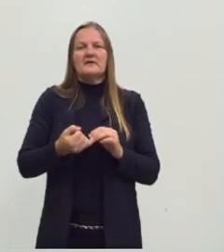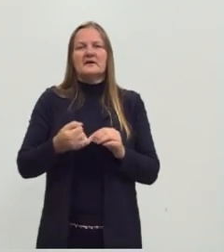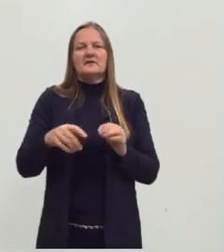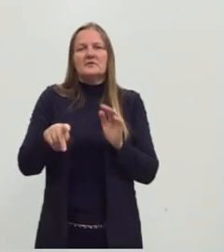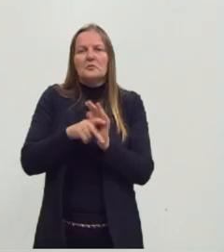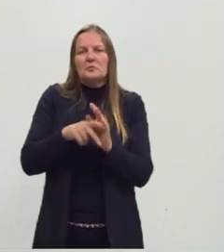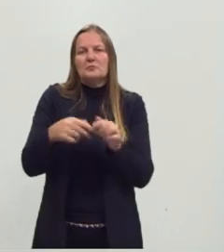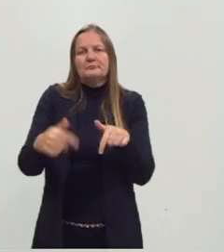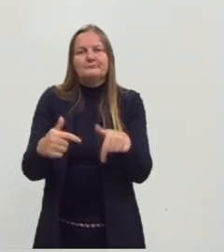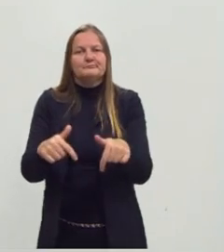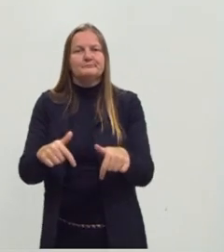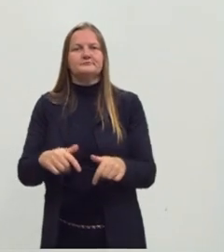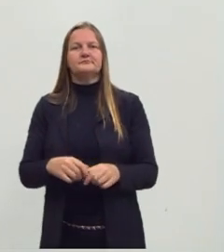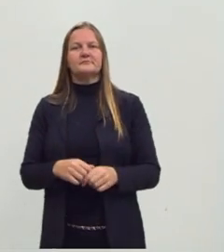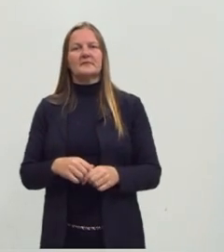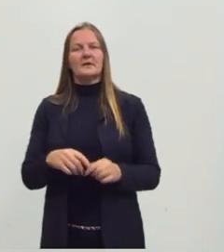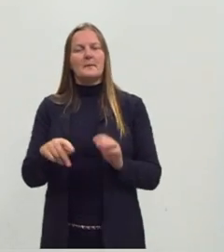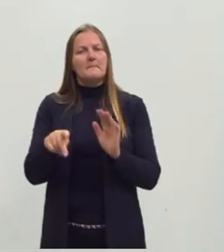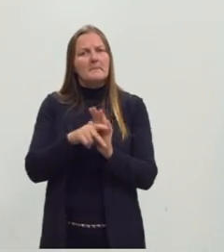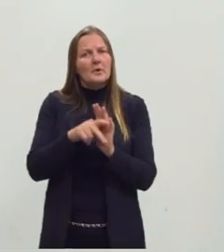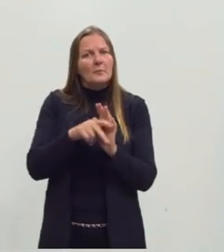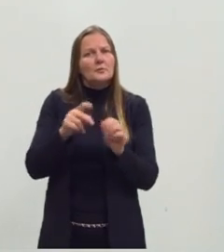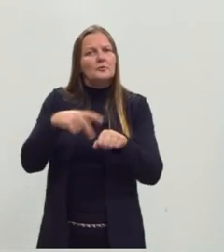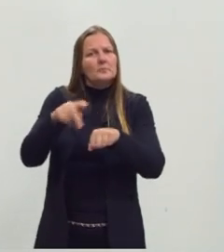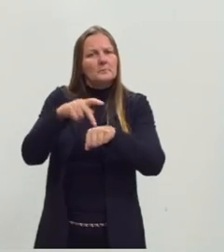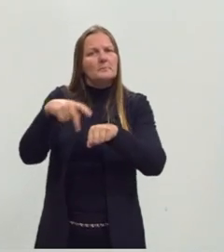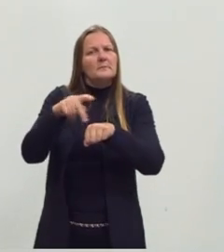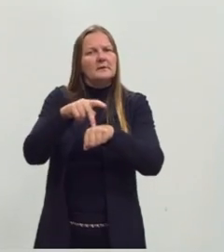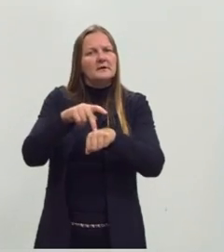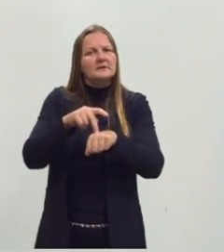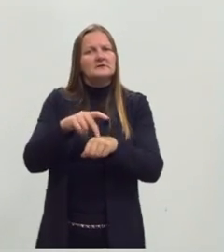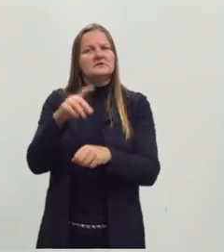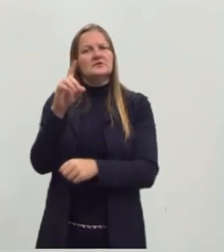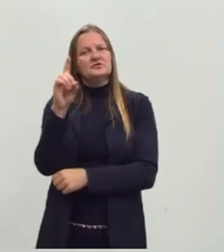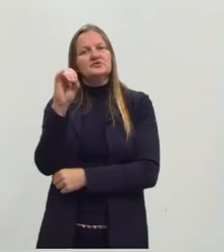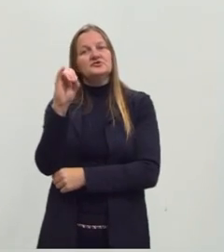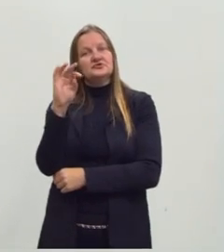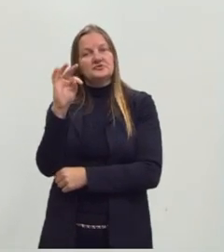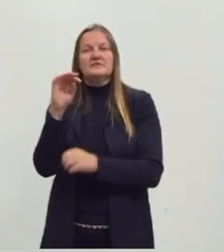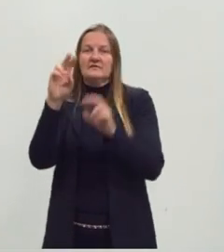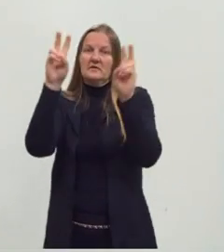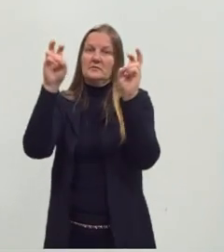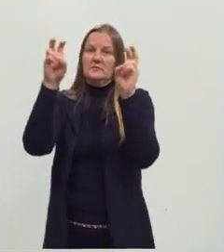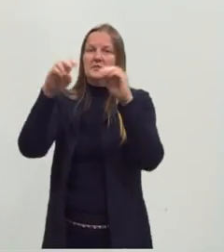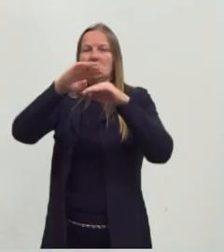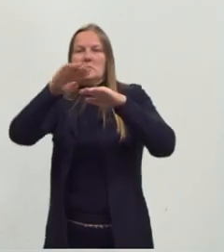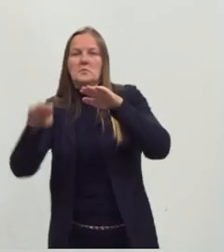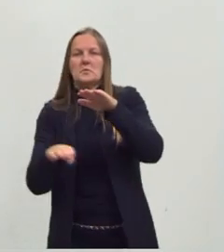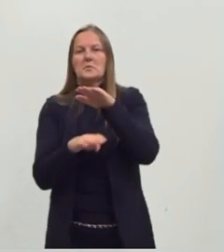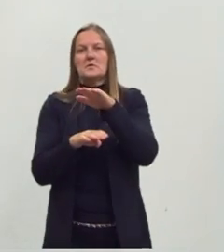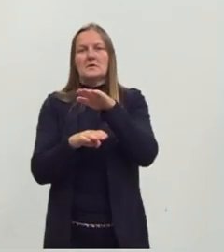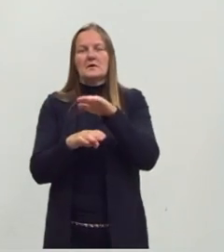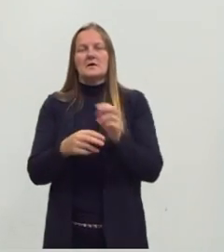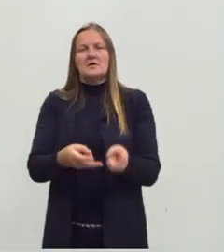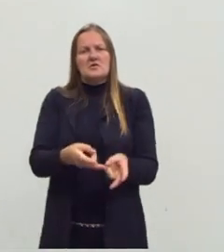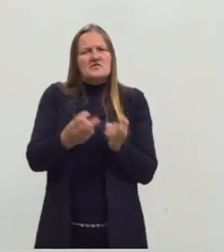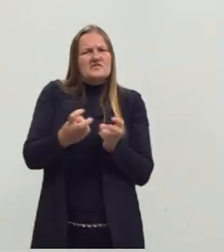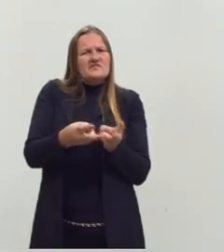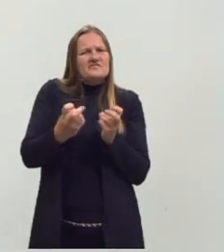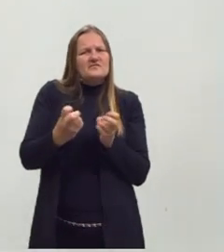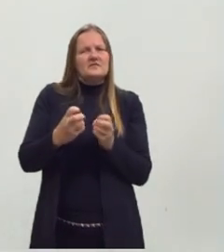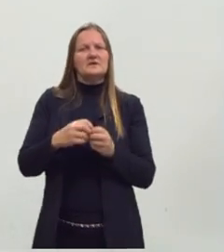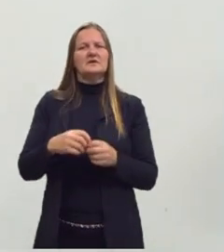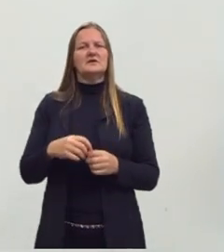mão de obra, das riquezas naturais dos países ditos subdesenvolvidos, que são explorados, e esses países